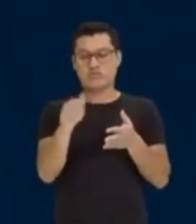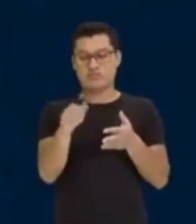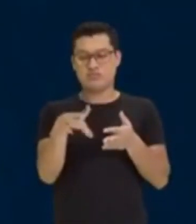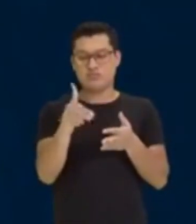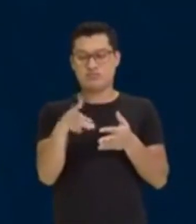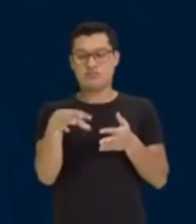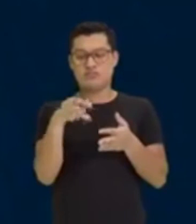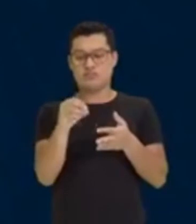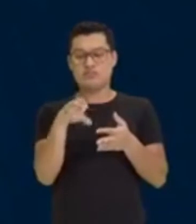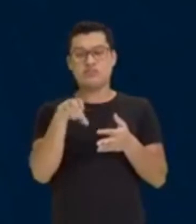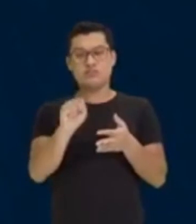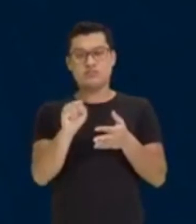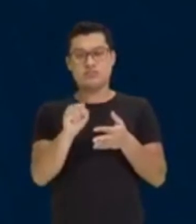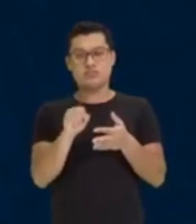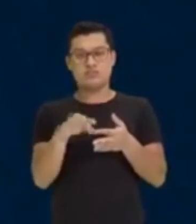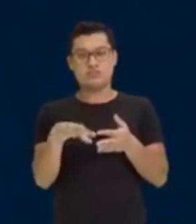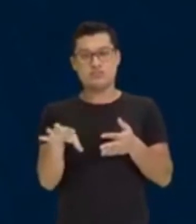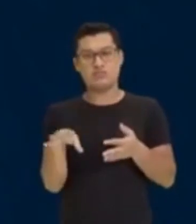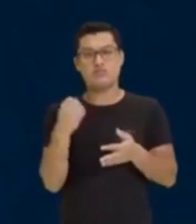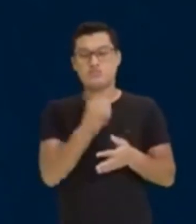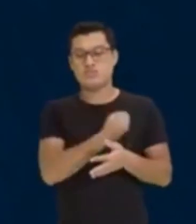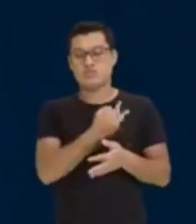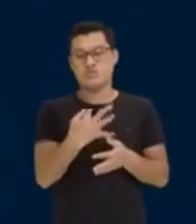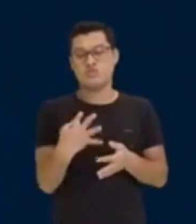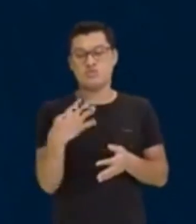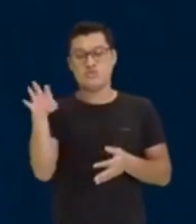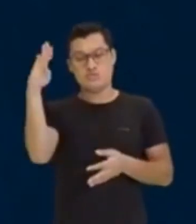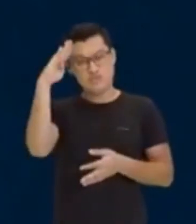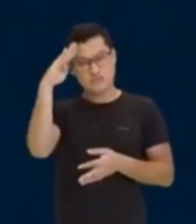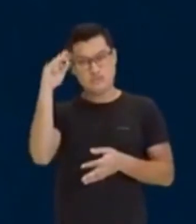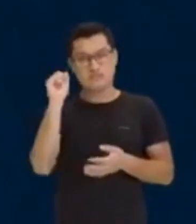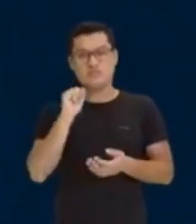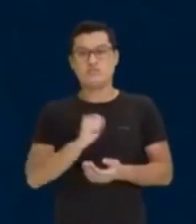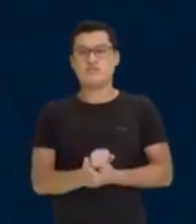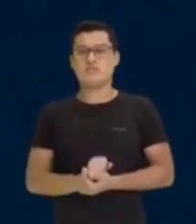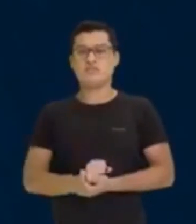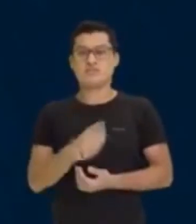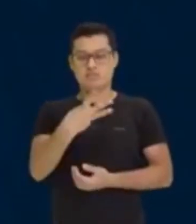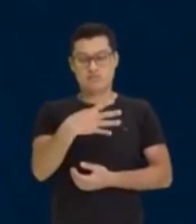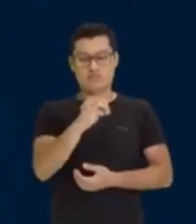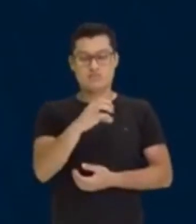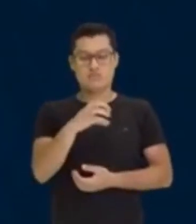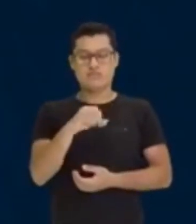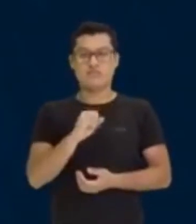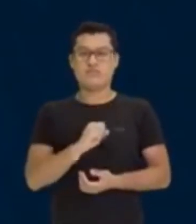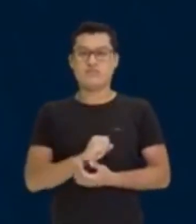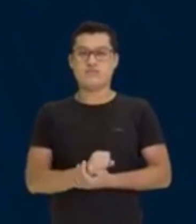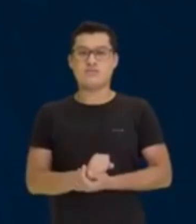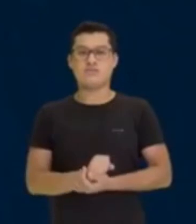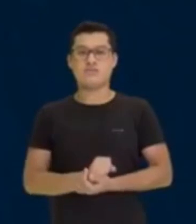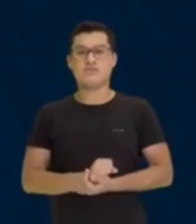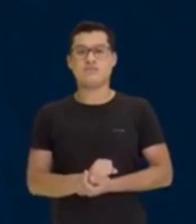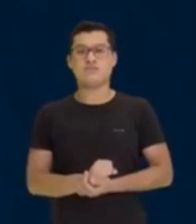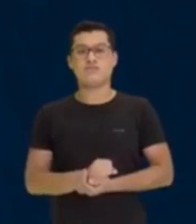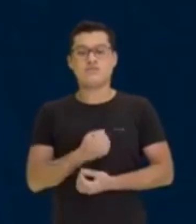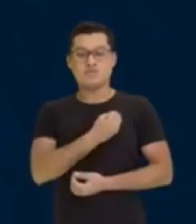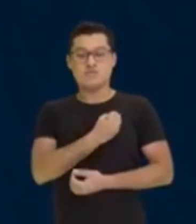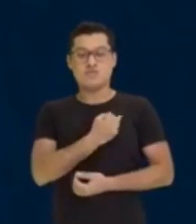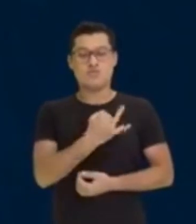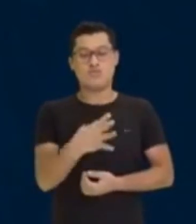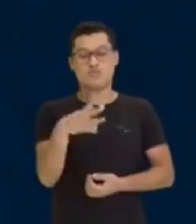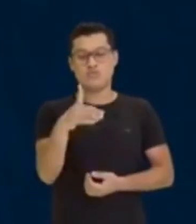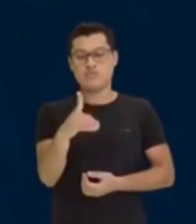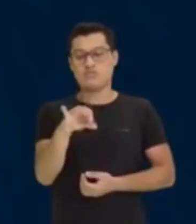E dias. Quantos soldados são? Ah, soldados aqui, ó, são 30 que se alimentam uma determinada quantidade de